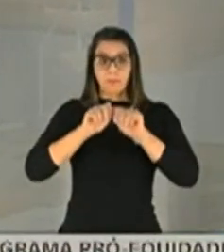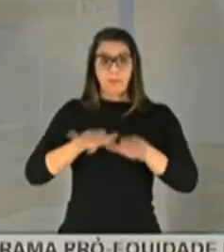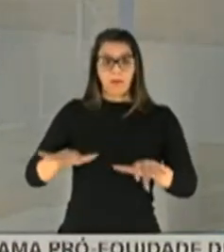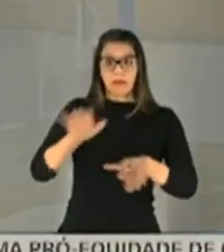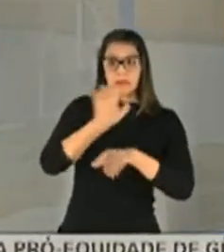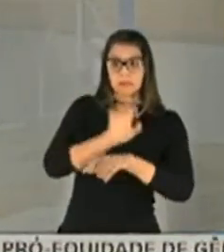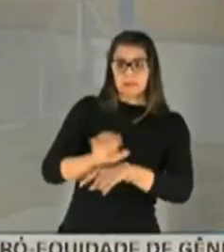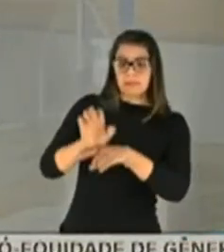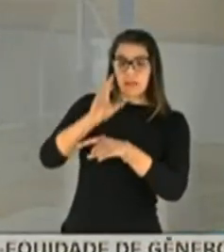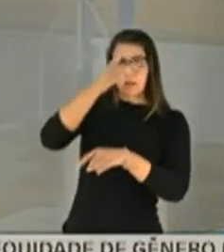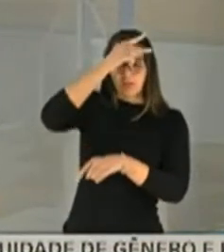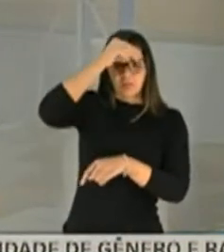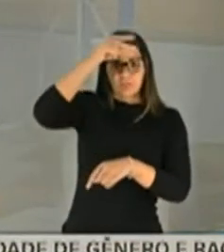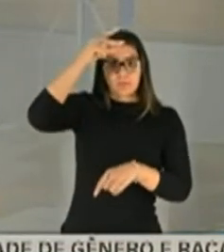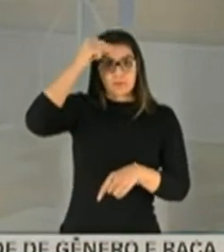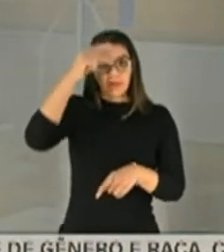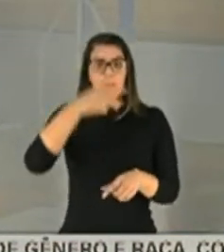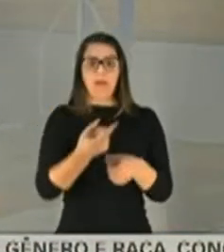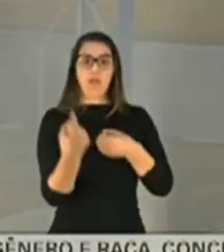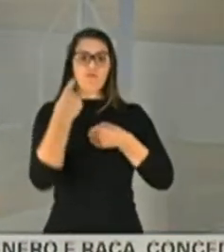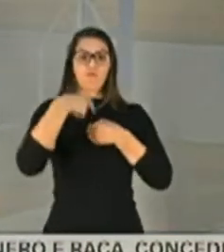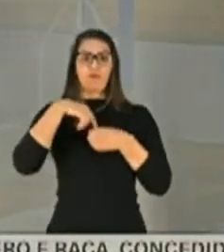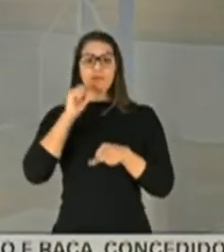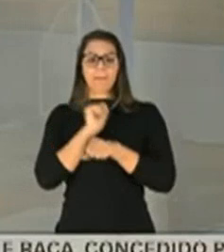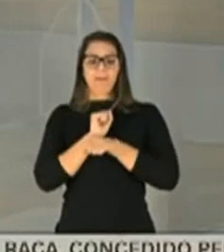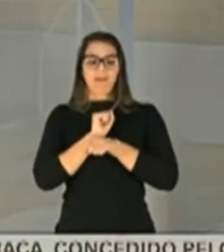coisa, ela tira o trem de pouso, ela volta.